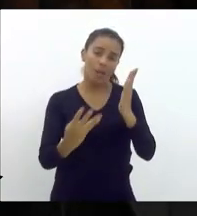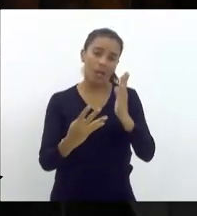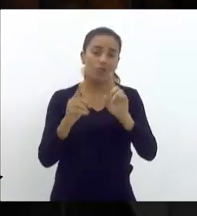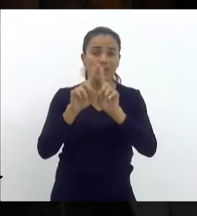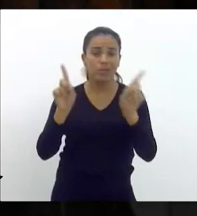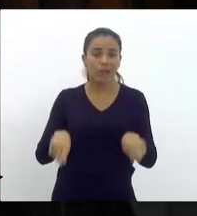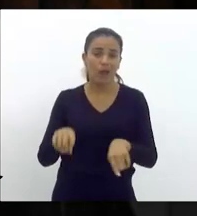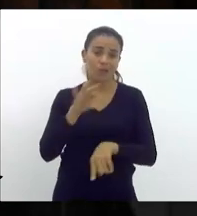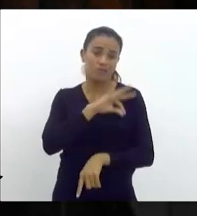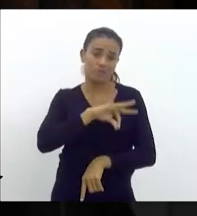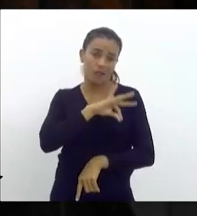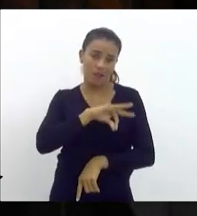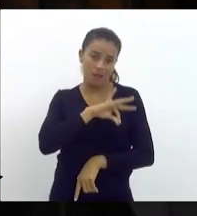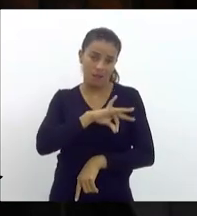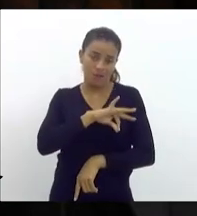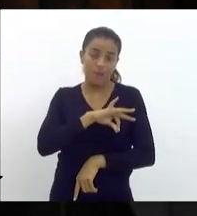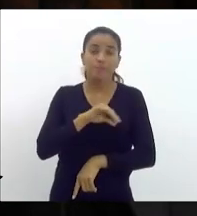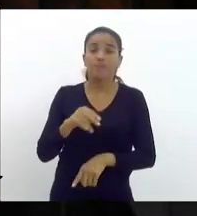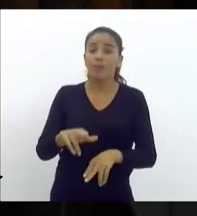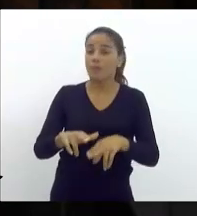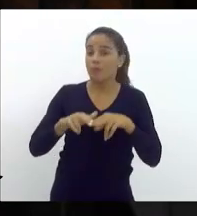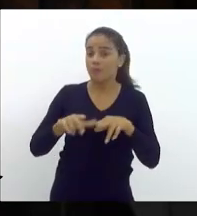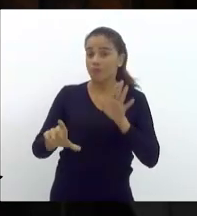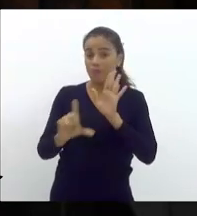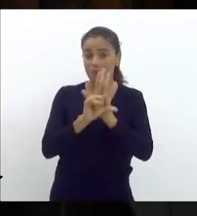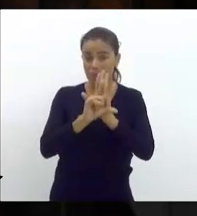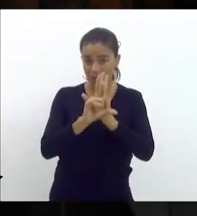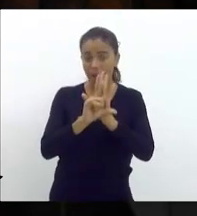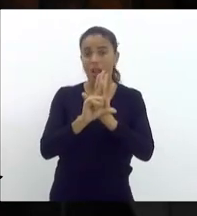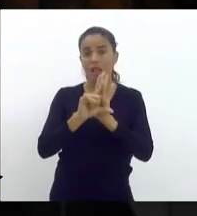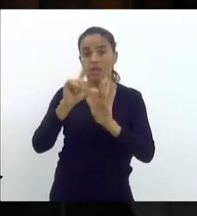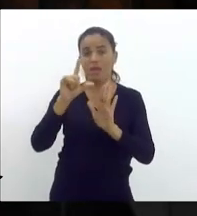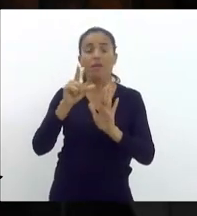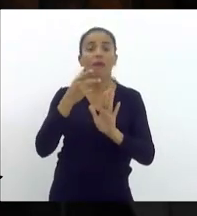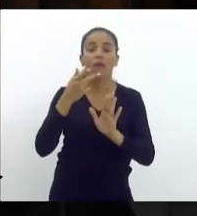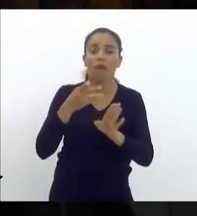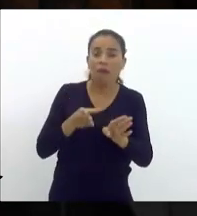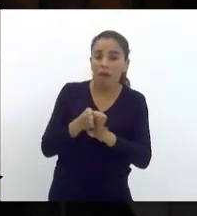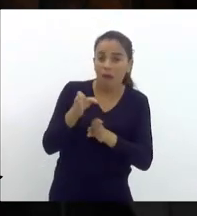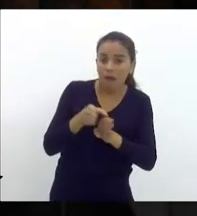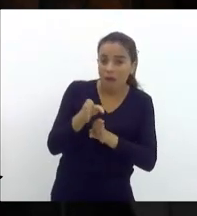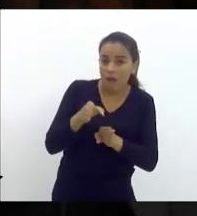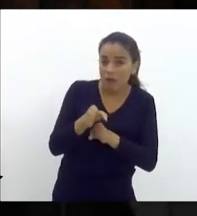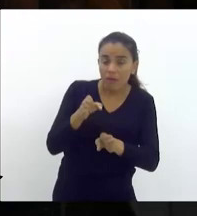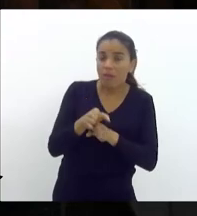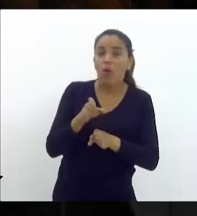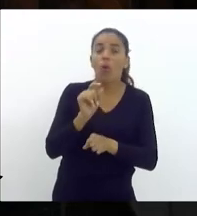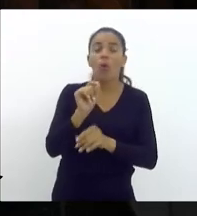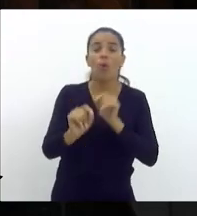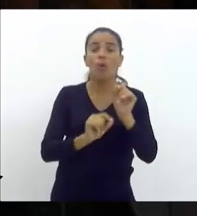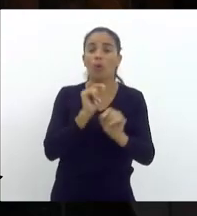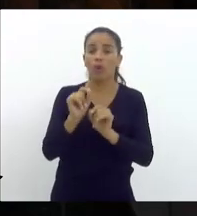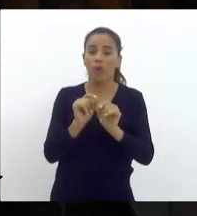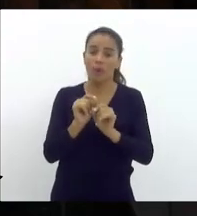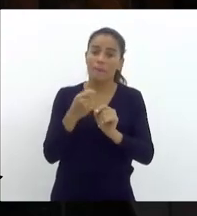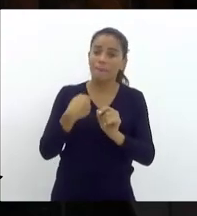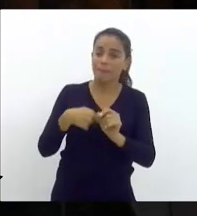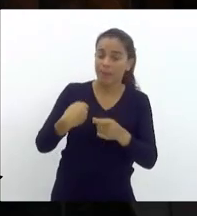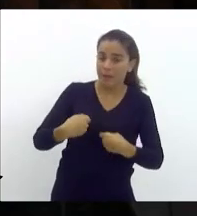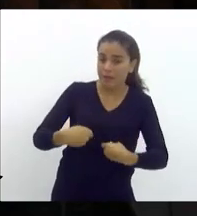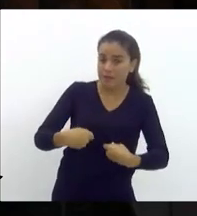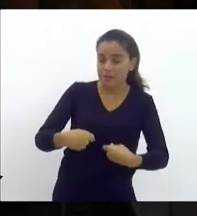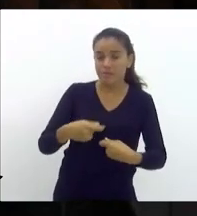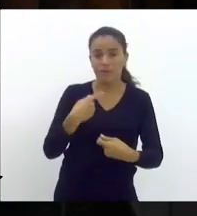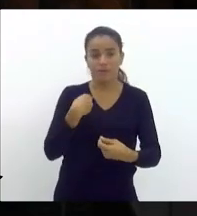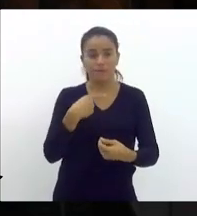visto que a lei que disciplina a matéria prevê um interstícios entre